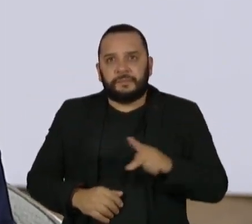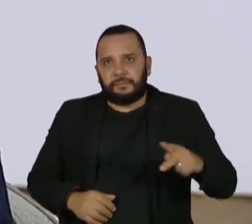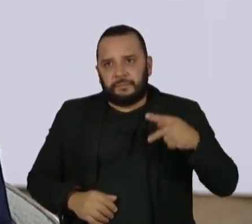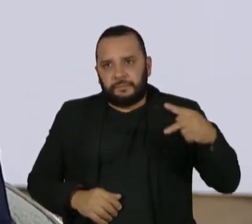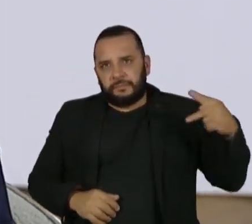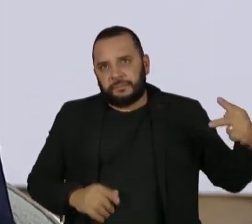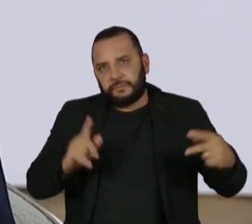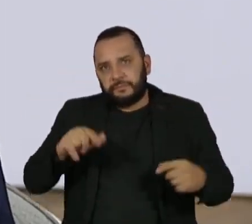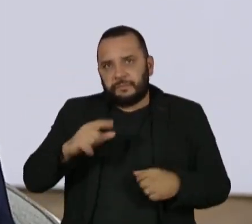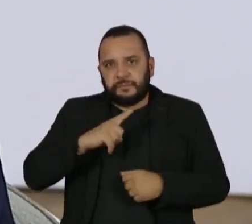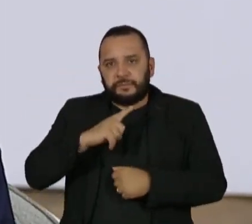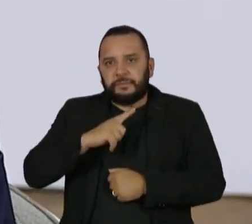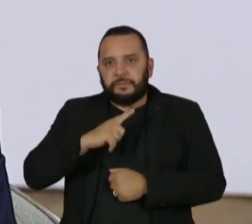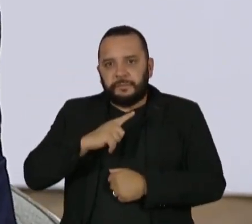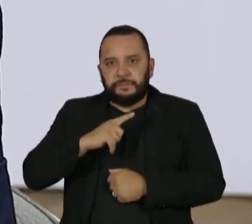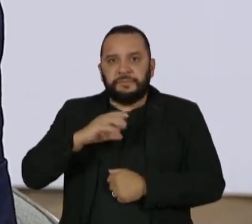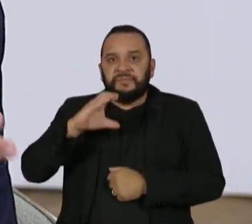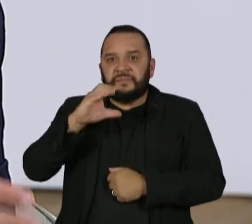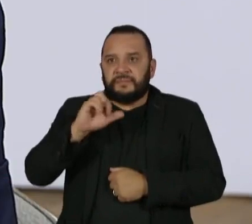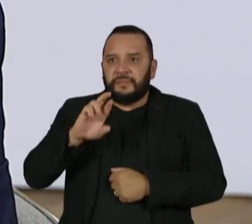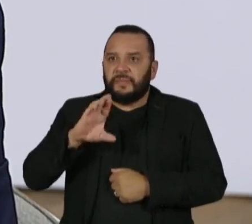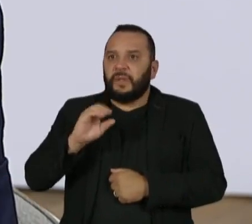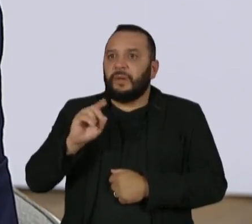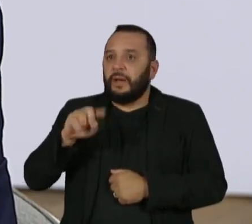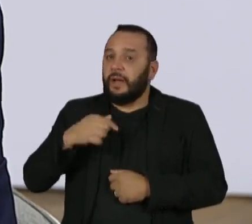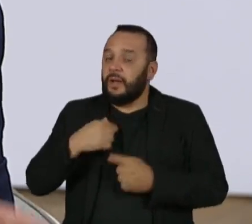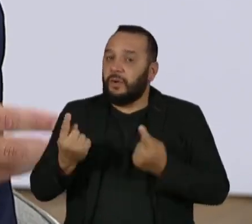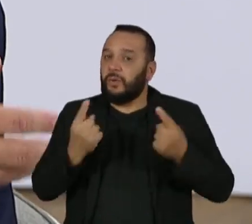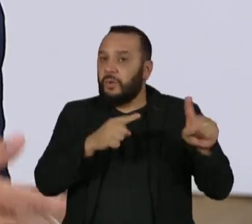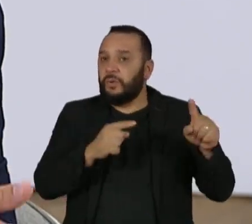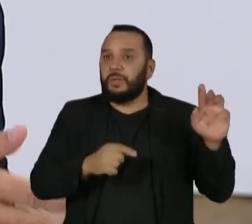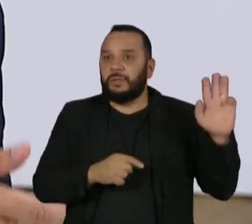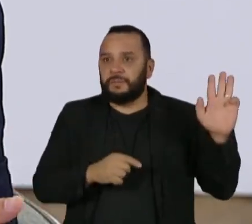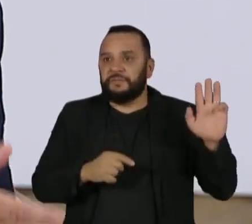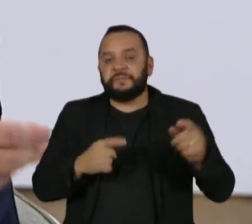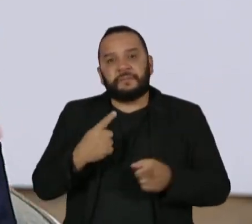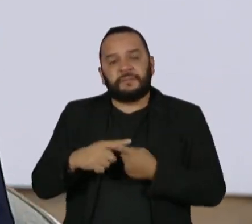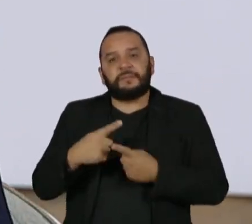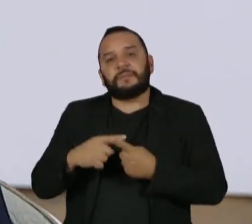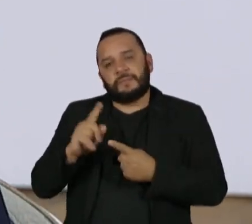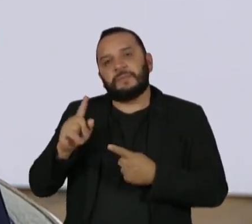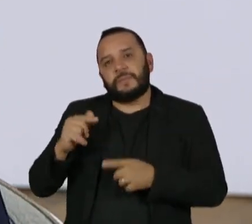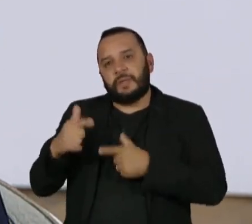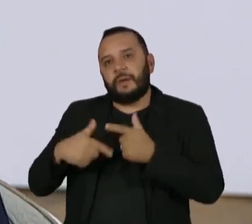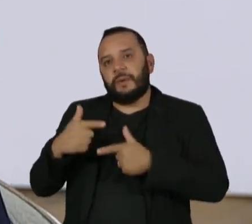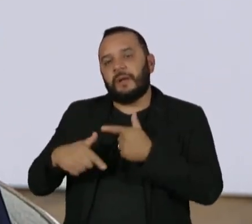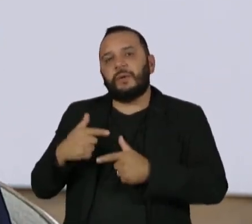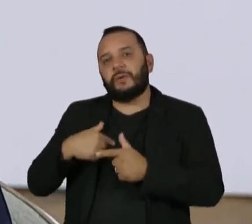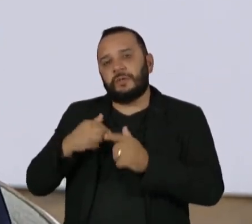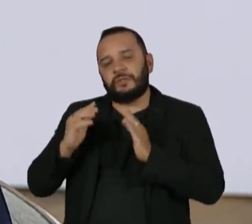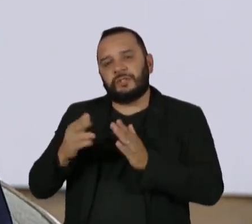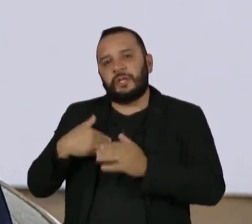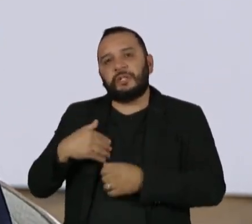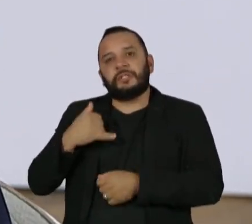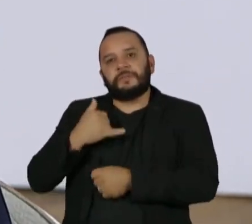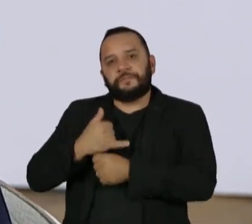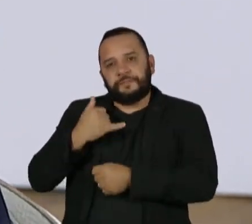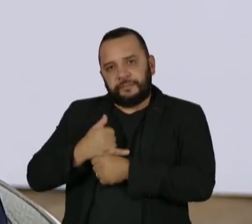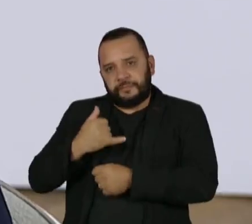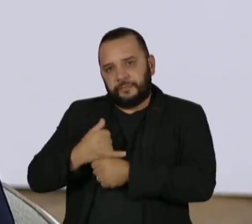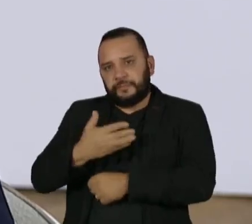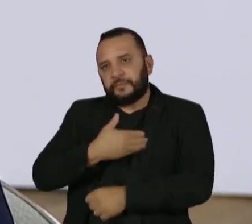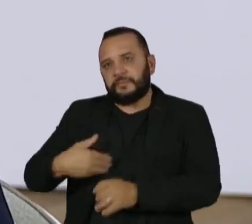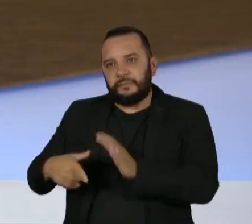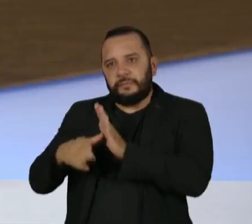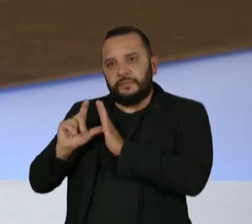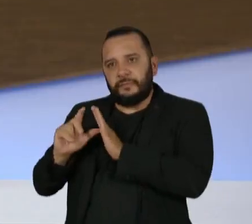é o Ciro Nogueira e faz oposição ao governo, por ter sido chefe da Casa Civil do governo anterior, ele não